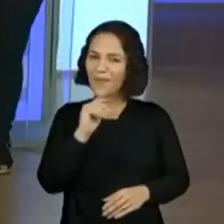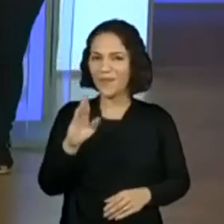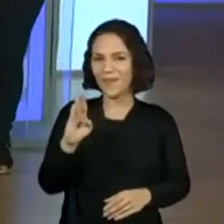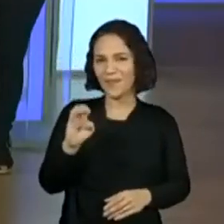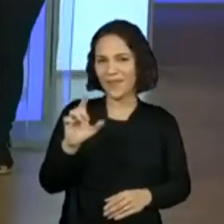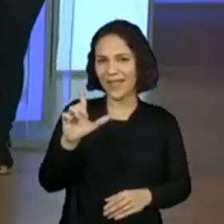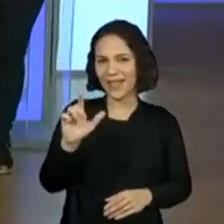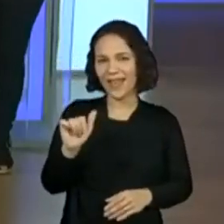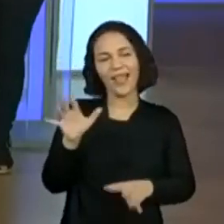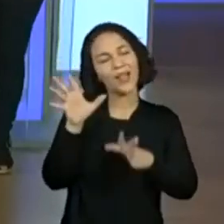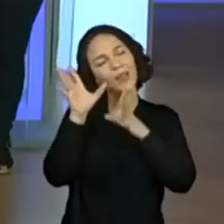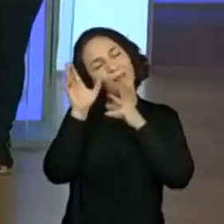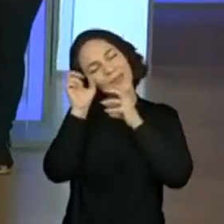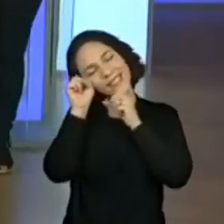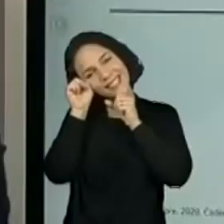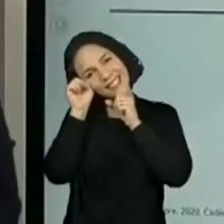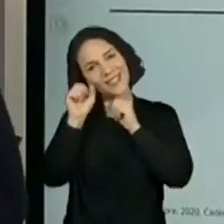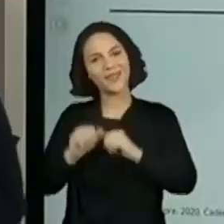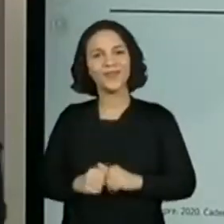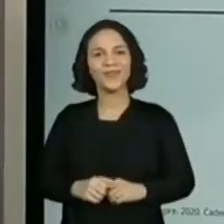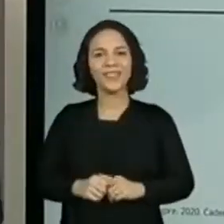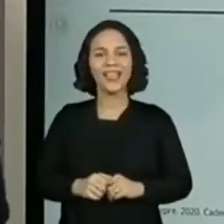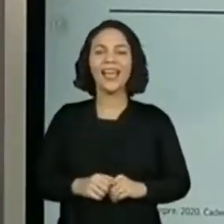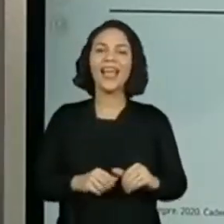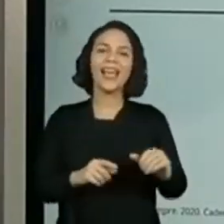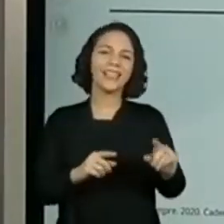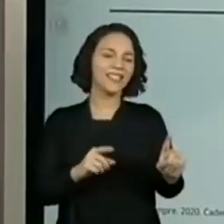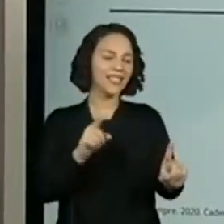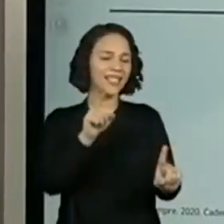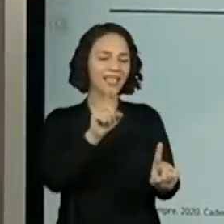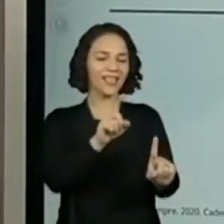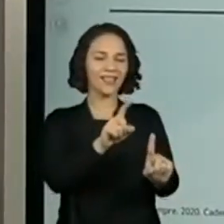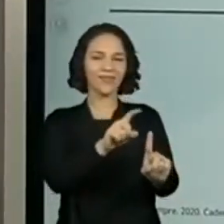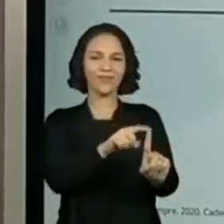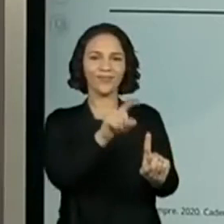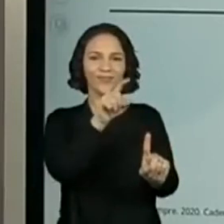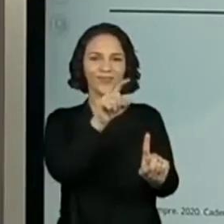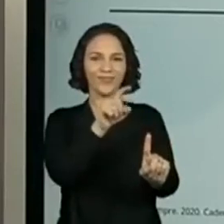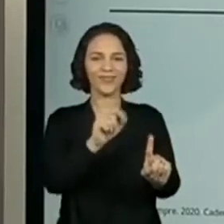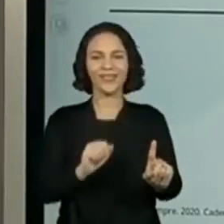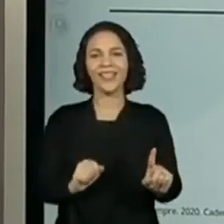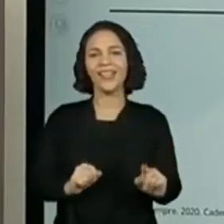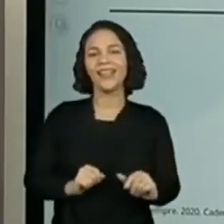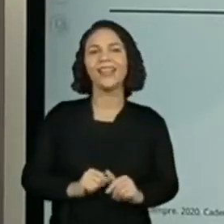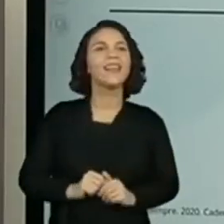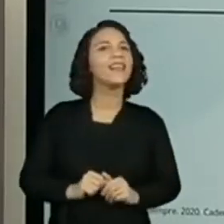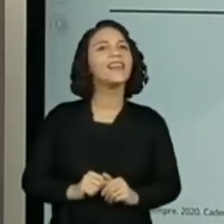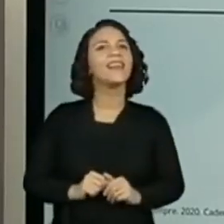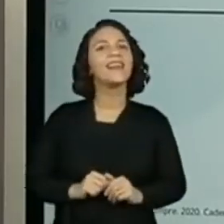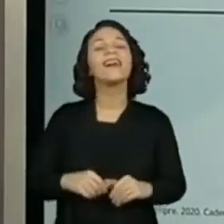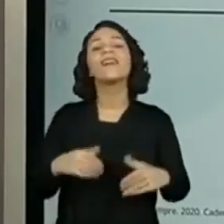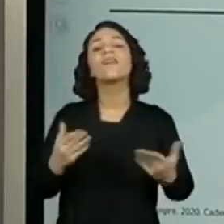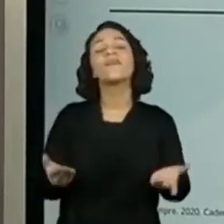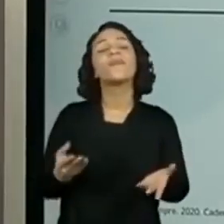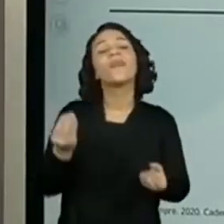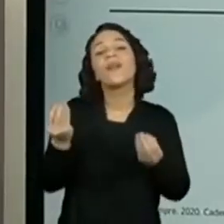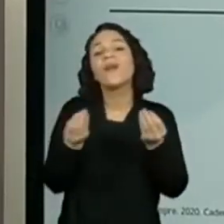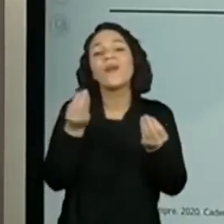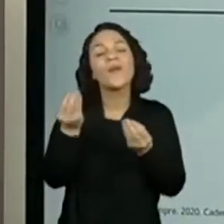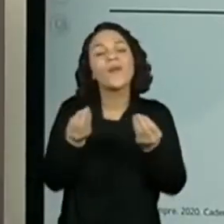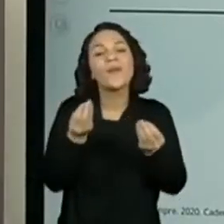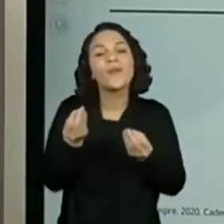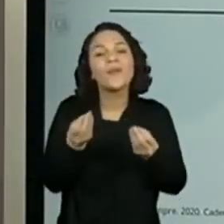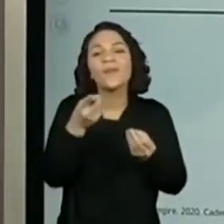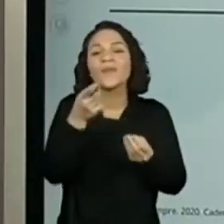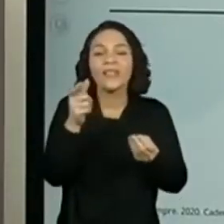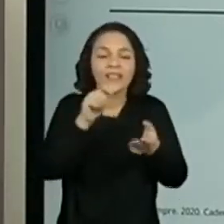Adormecida. Ah, então vamos lá. Professora Vivi, A Bela Adormecida. Qual a primeira parte que eu tenho que